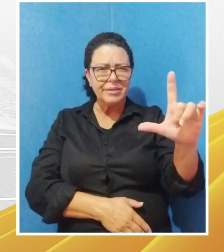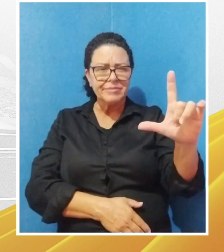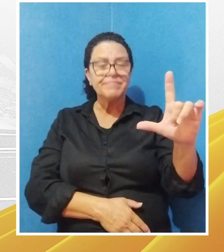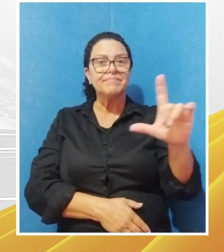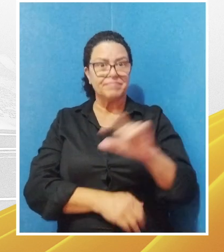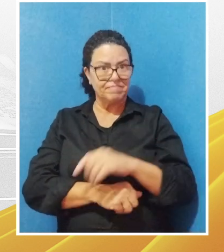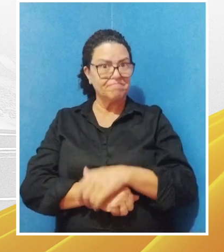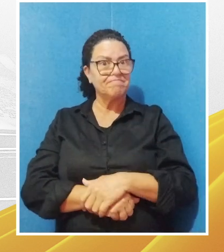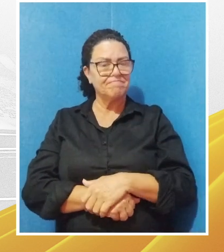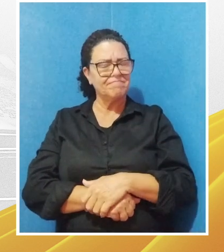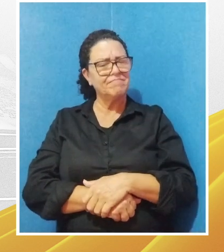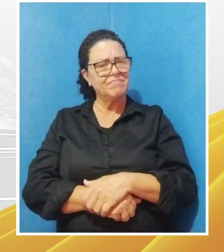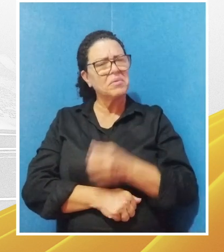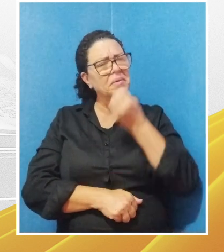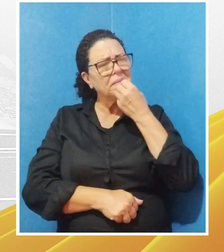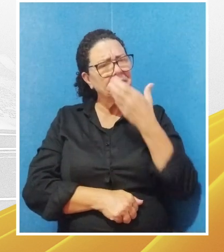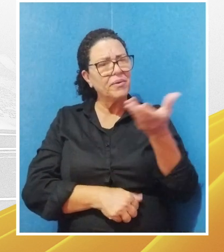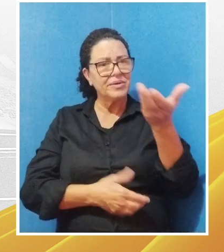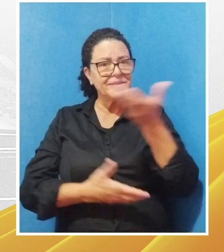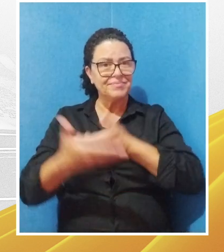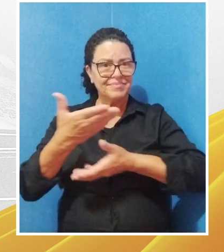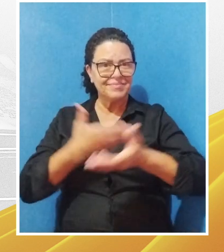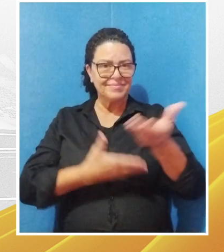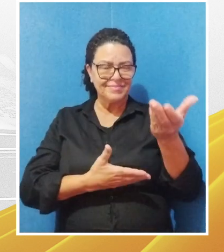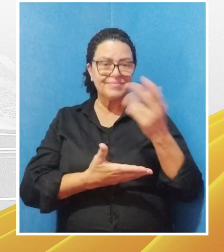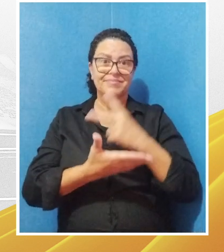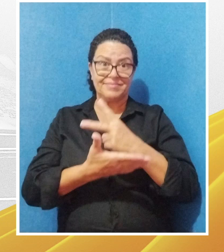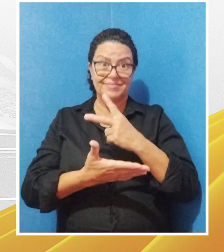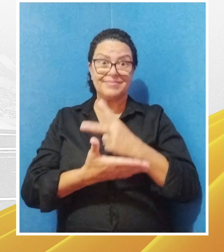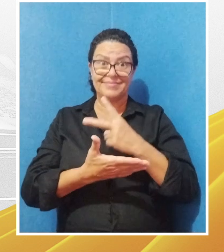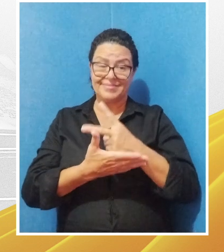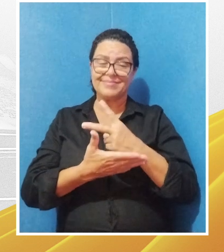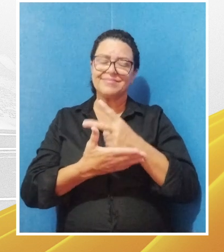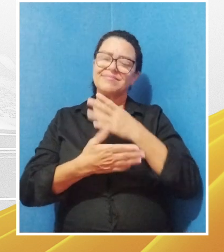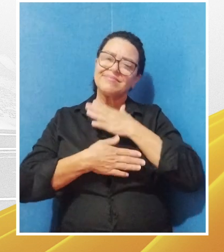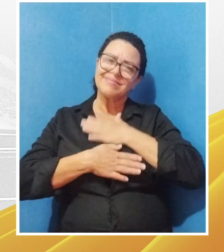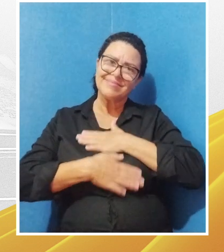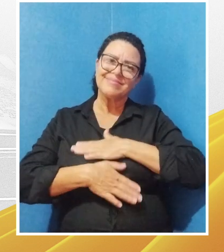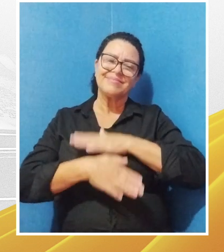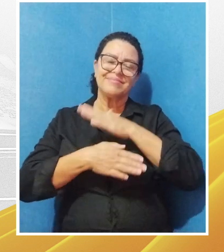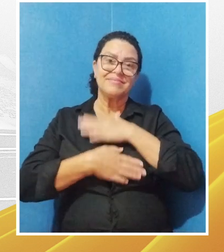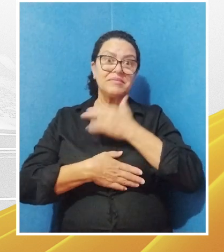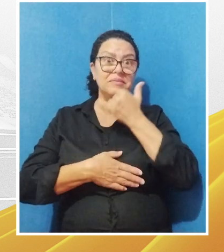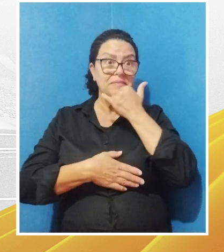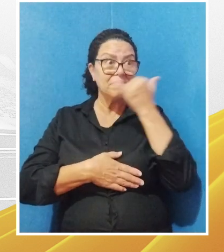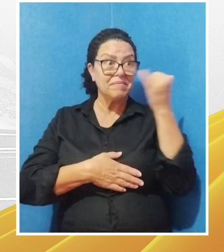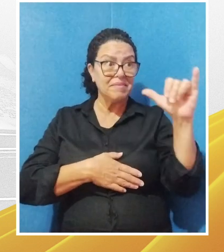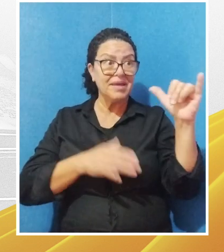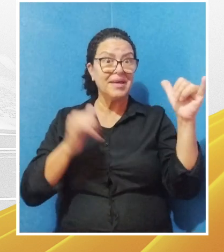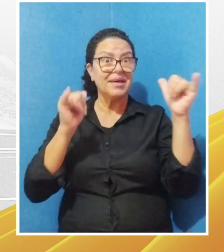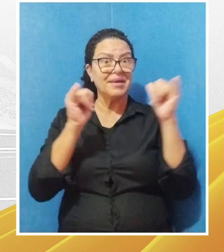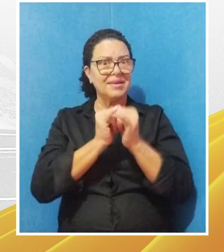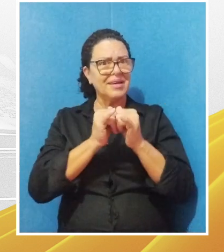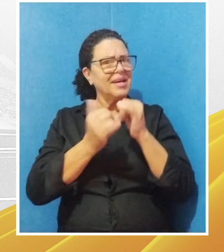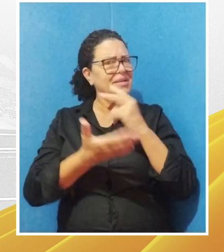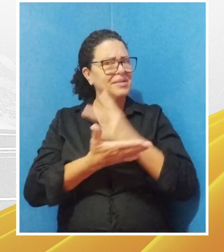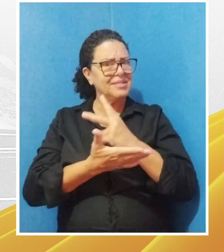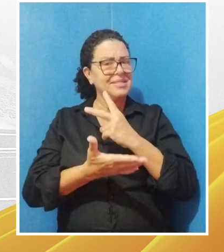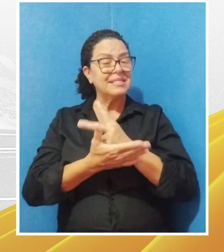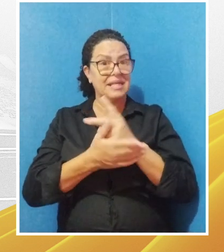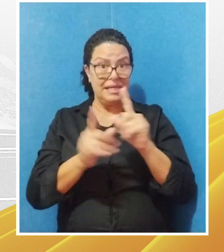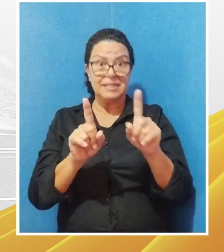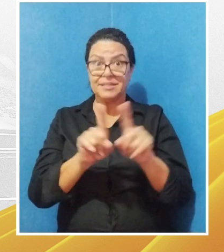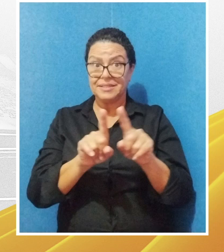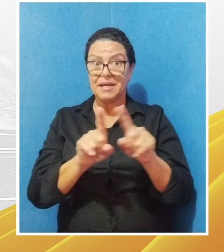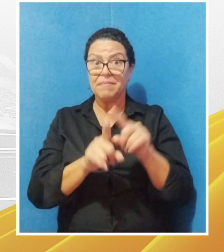Antes, sede bondosos uns para com os outros, compassivos, perdoando-vos uns aos outros,